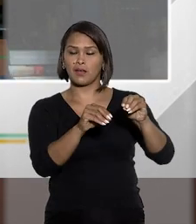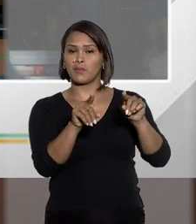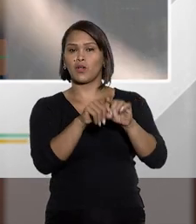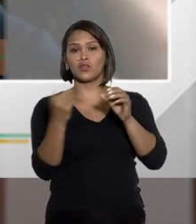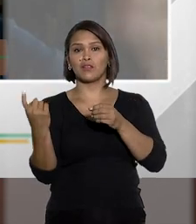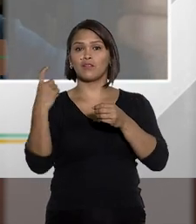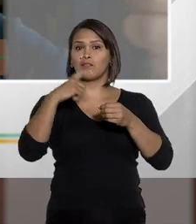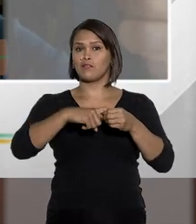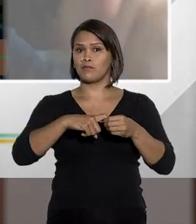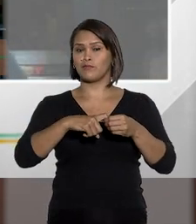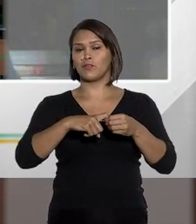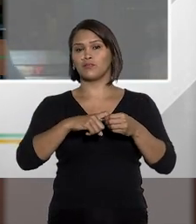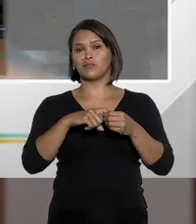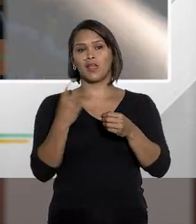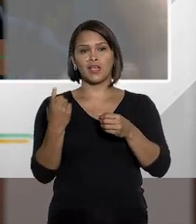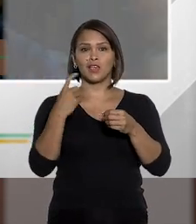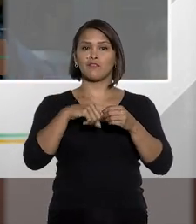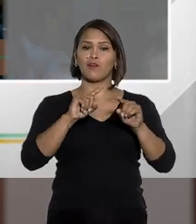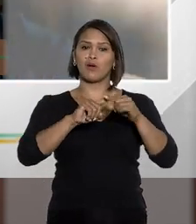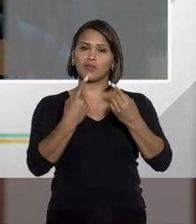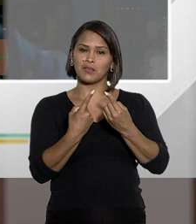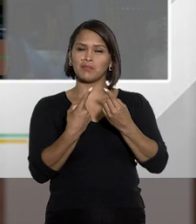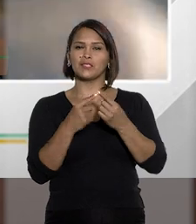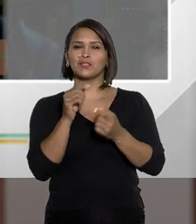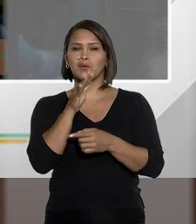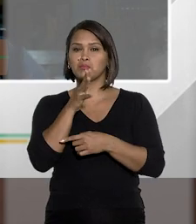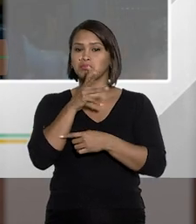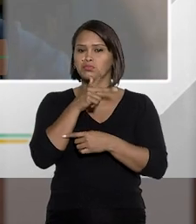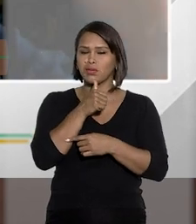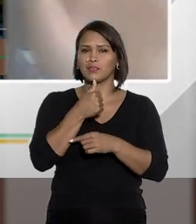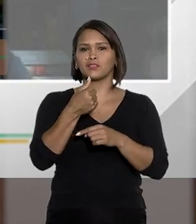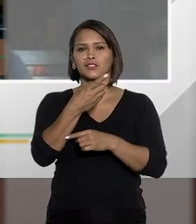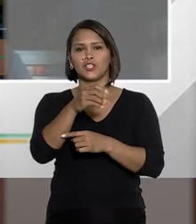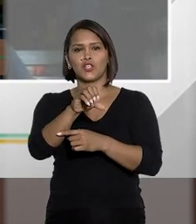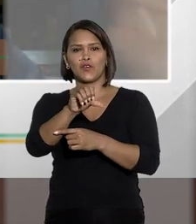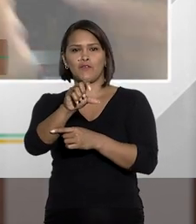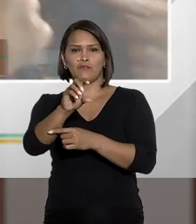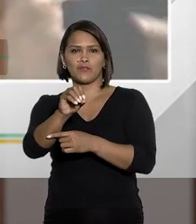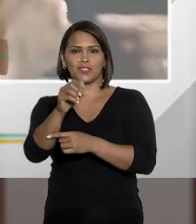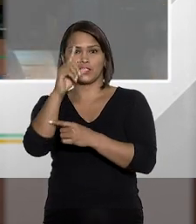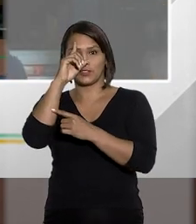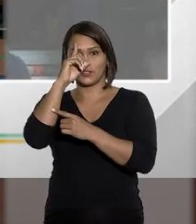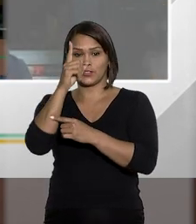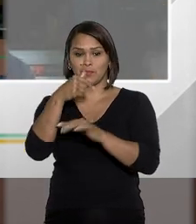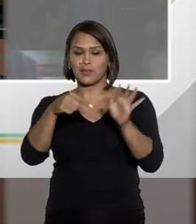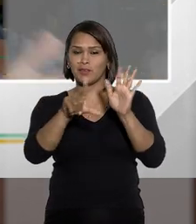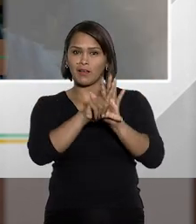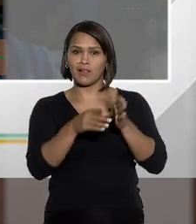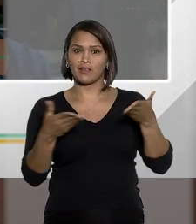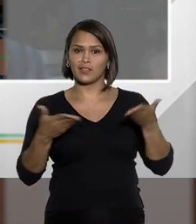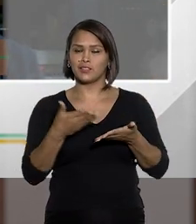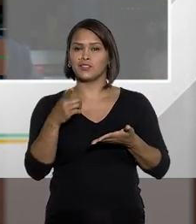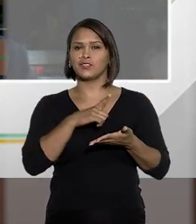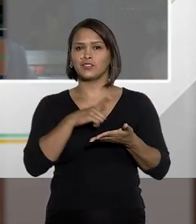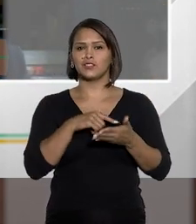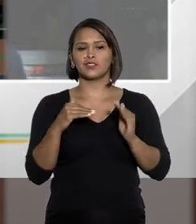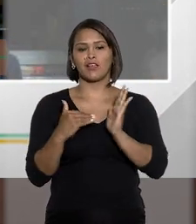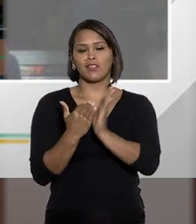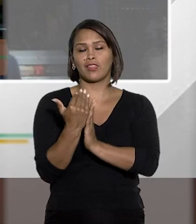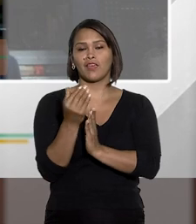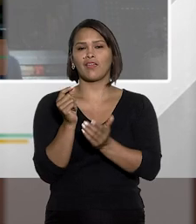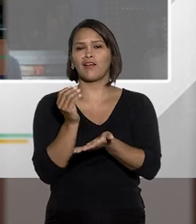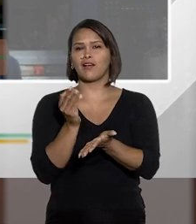foi derrubado, quando ele retorna, ele retorna com uma vacácio de 90 dias, mesmo que aquela lei já esteja